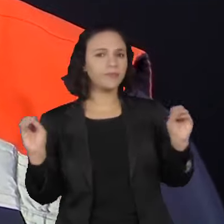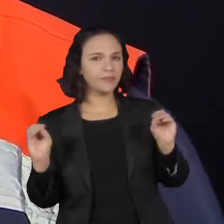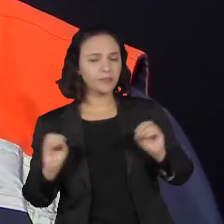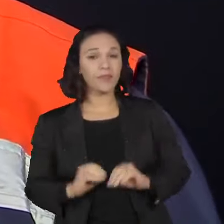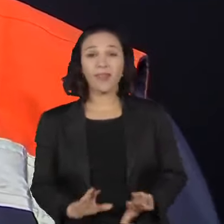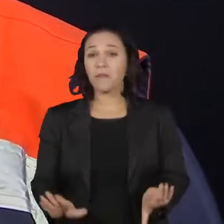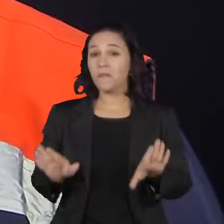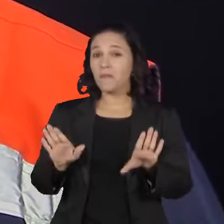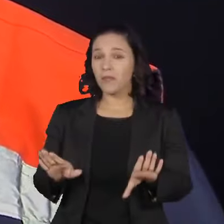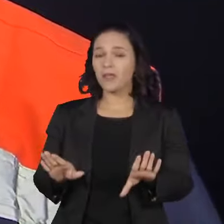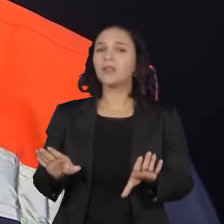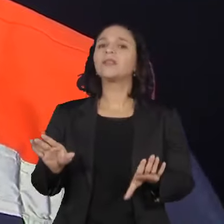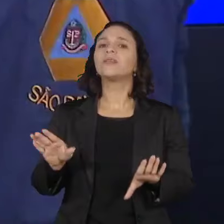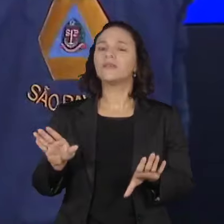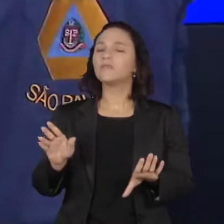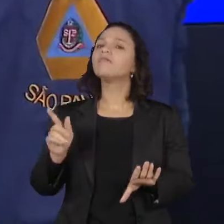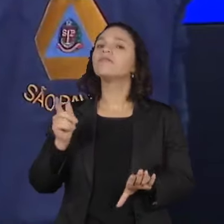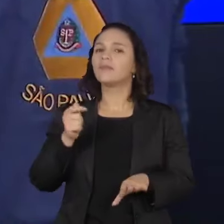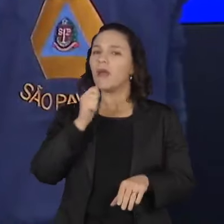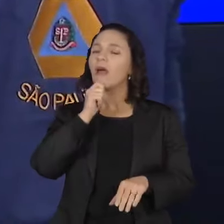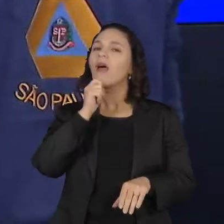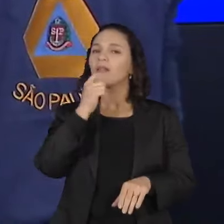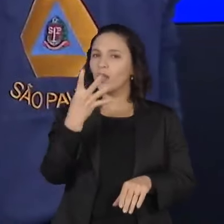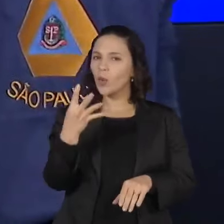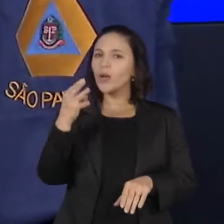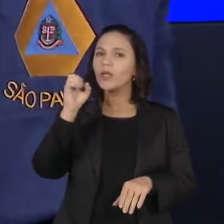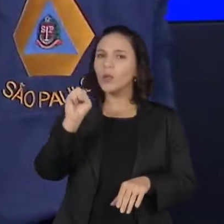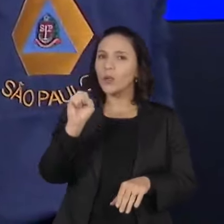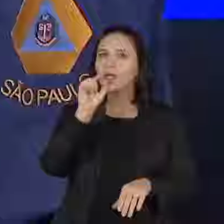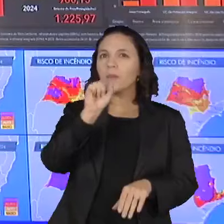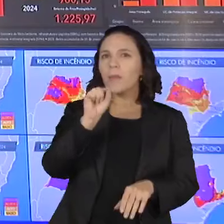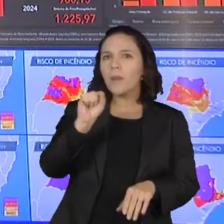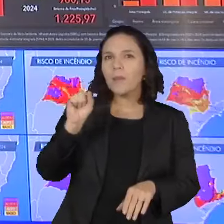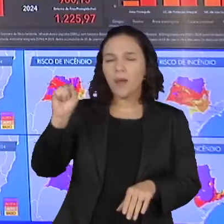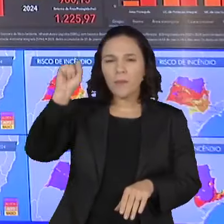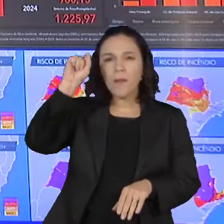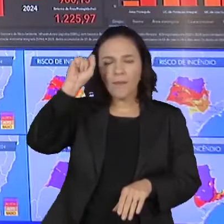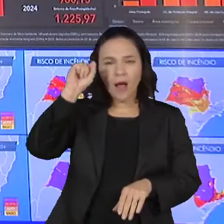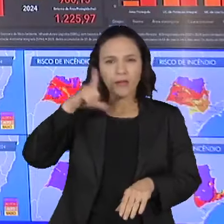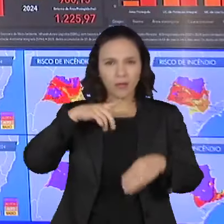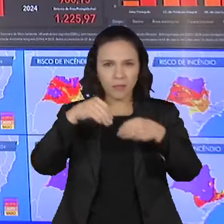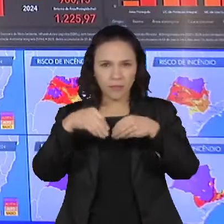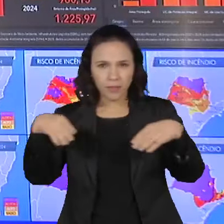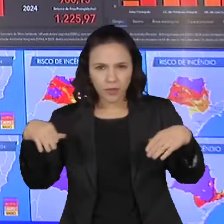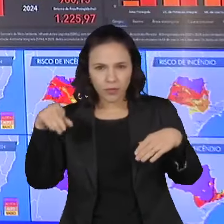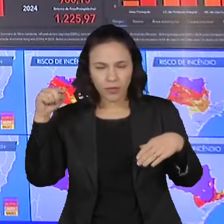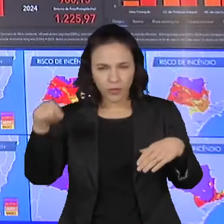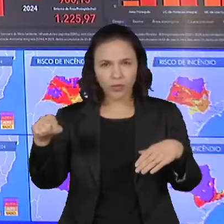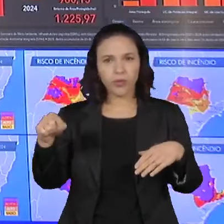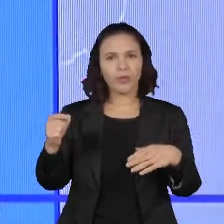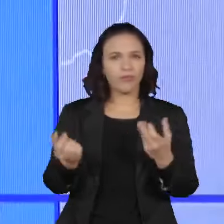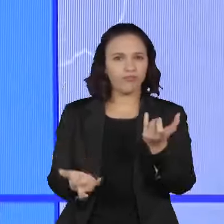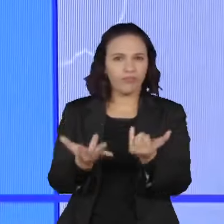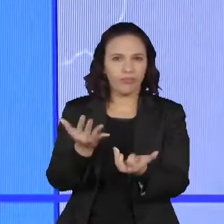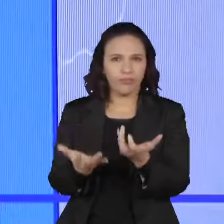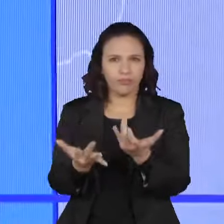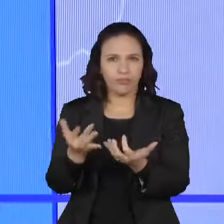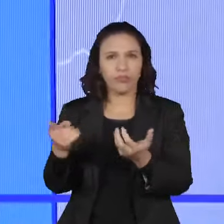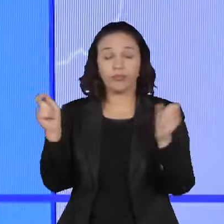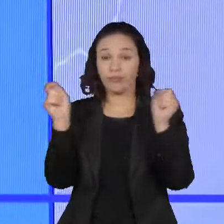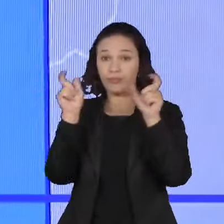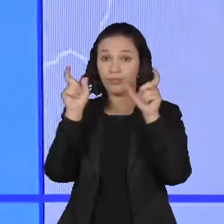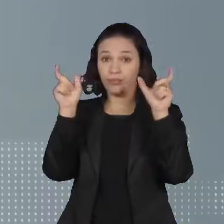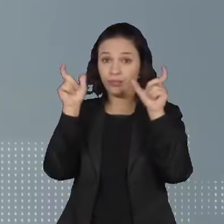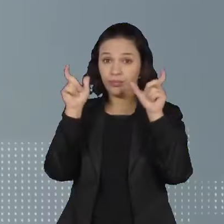Mas nós mantivemos os 48 municípios que foram afetados pelos focos de incêndio em situação de